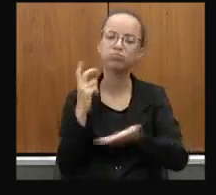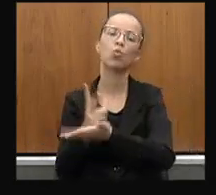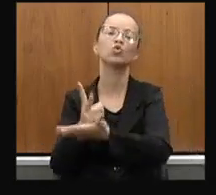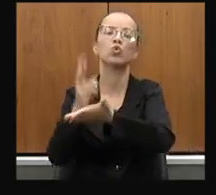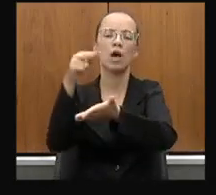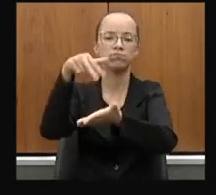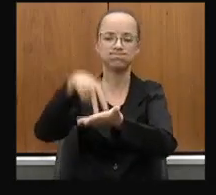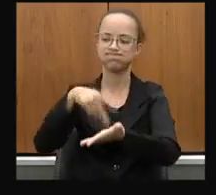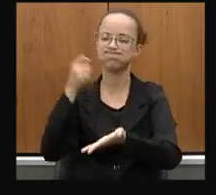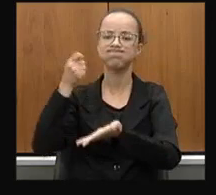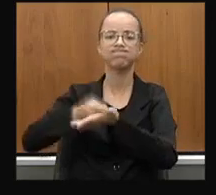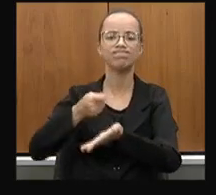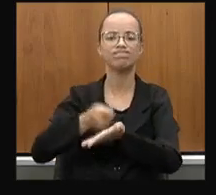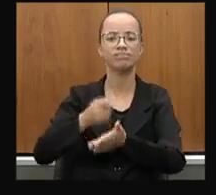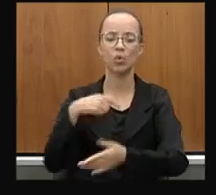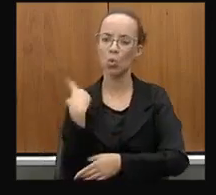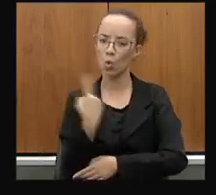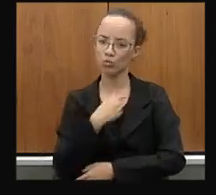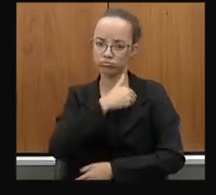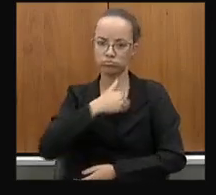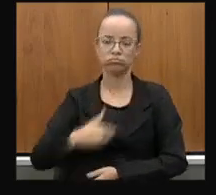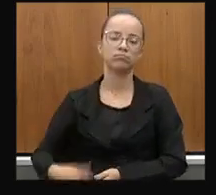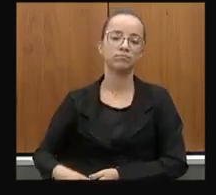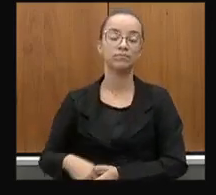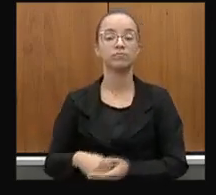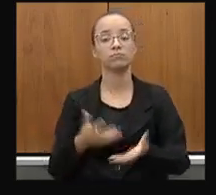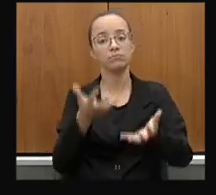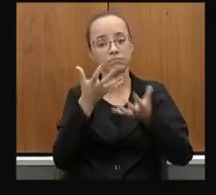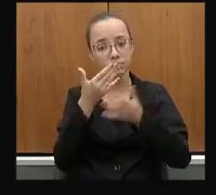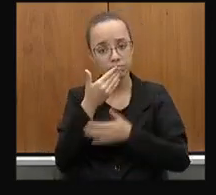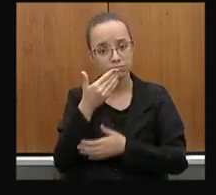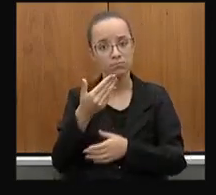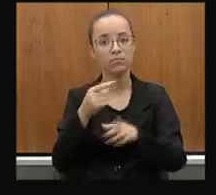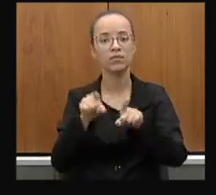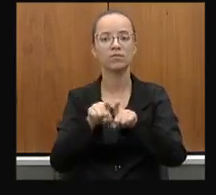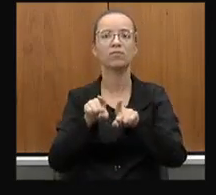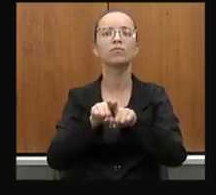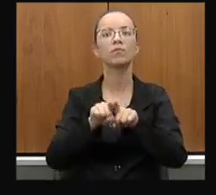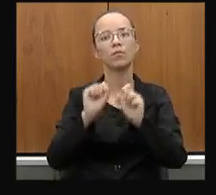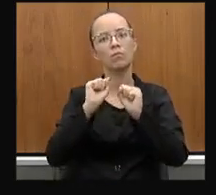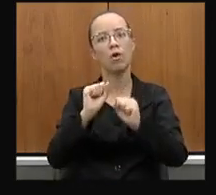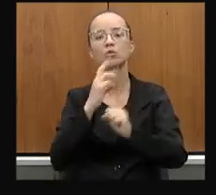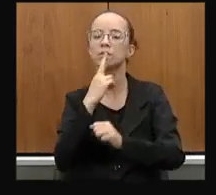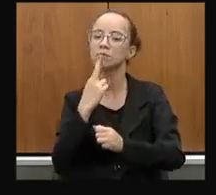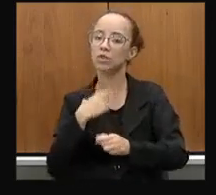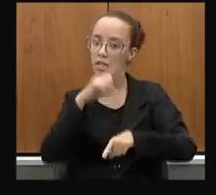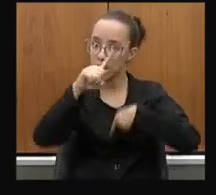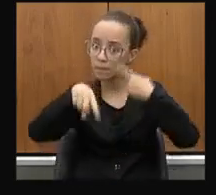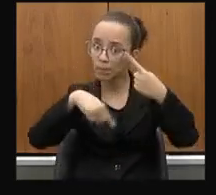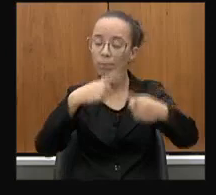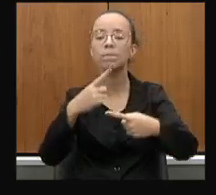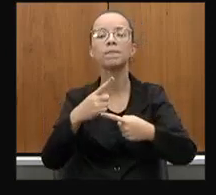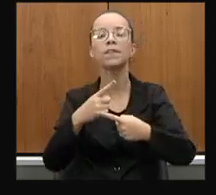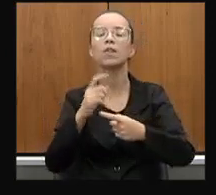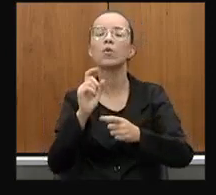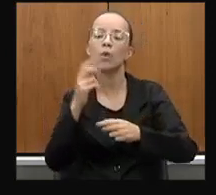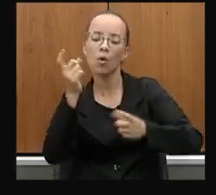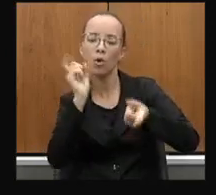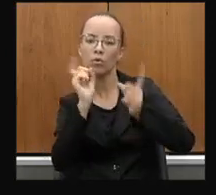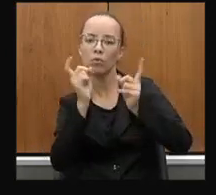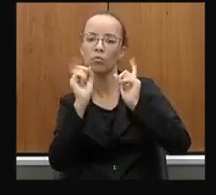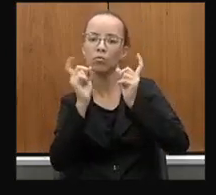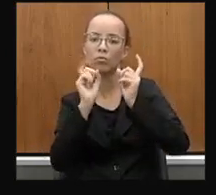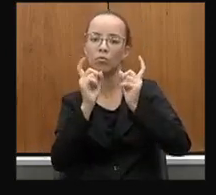cobrando do nosso governo. E já quero pedir aqui também, pode me responder em requerimento, uma audiência